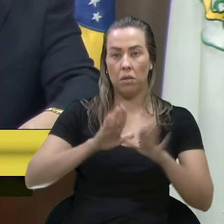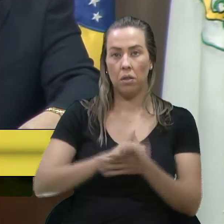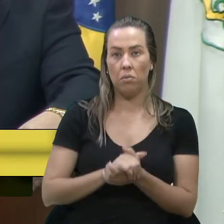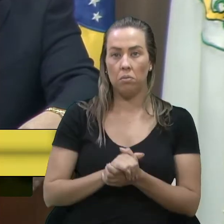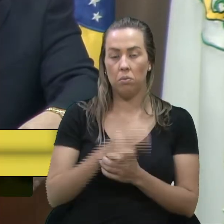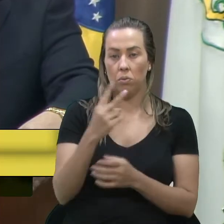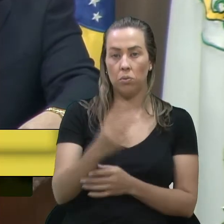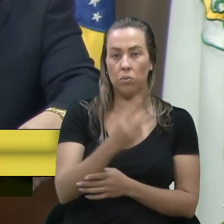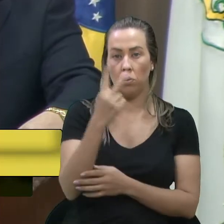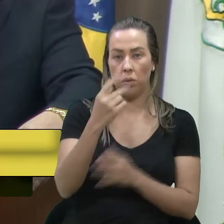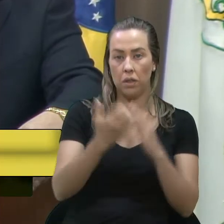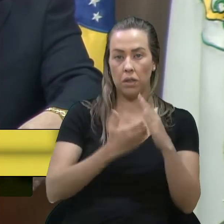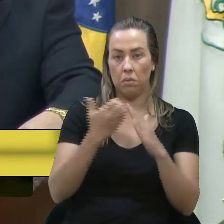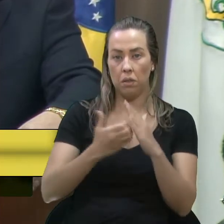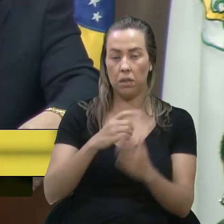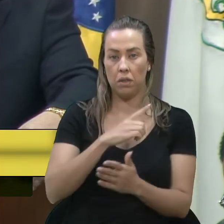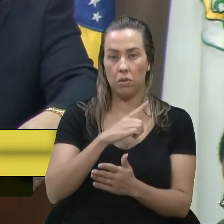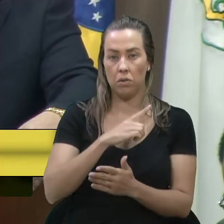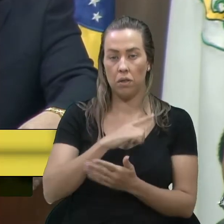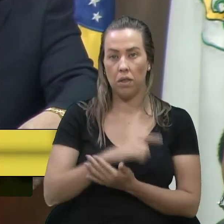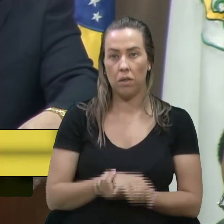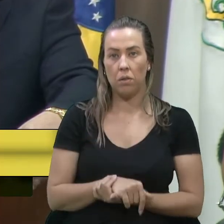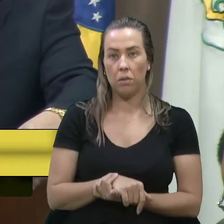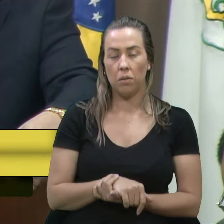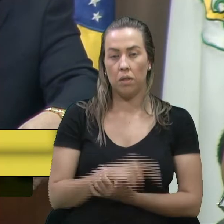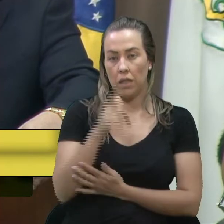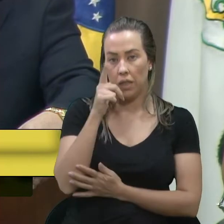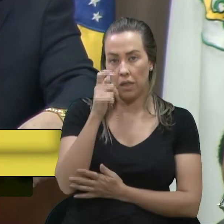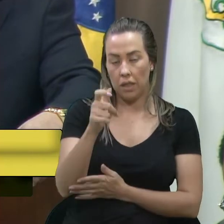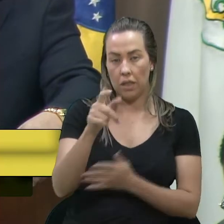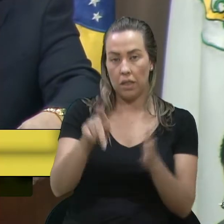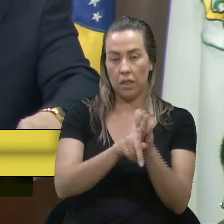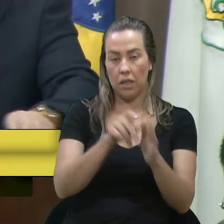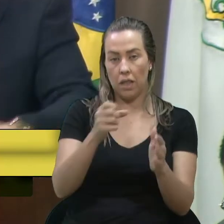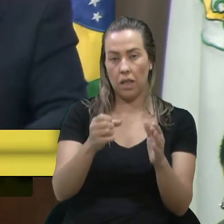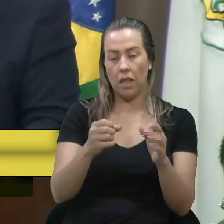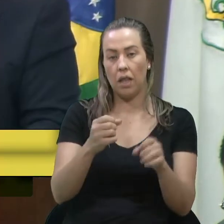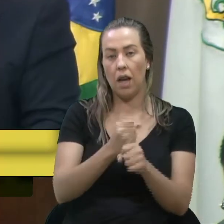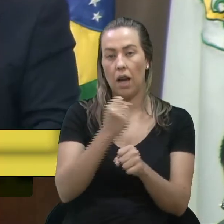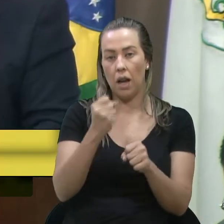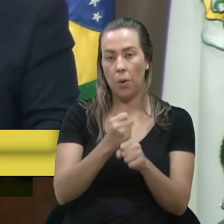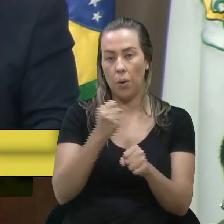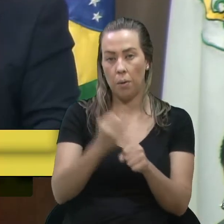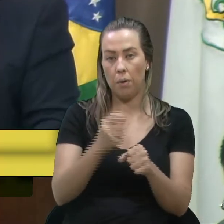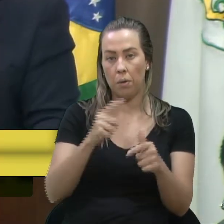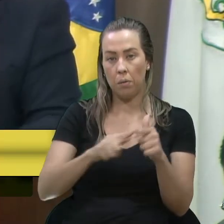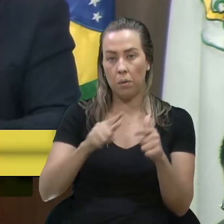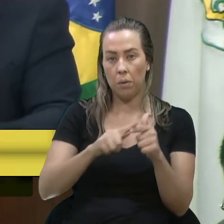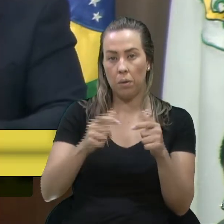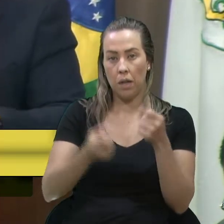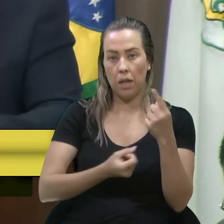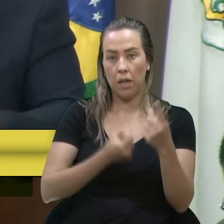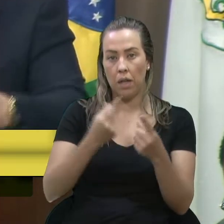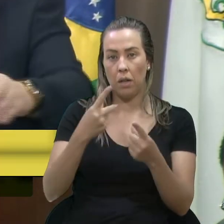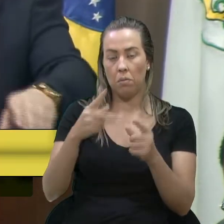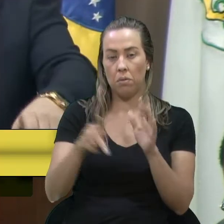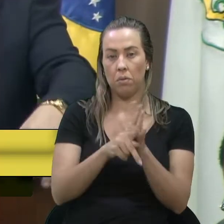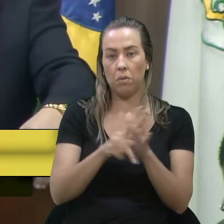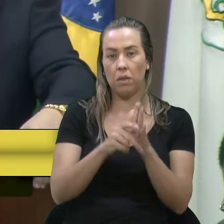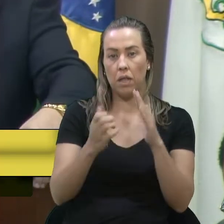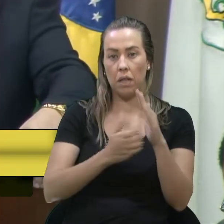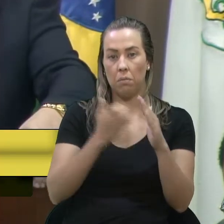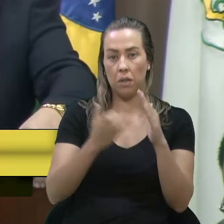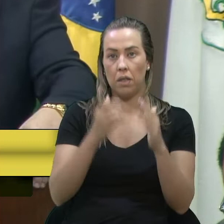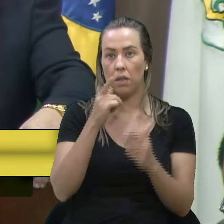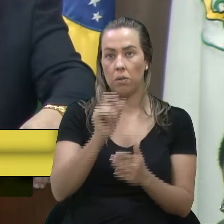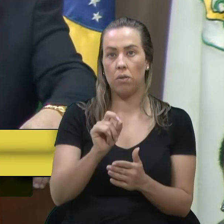empresas tiveram interesse na obra e por causa de problemas, algumas questões que as empresas não